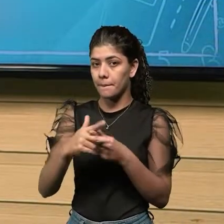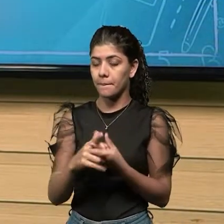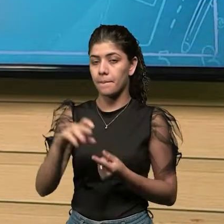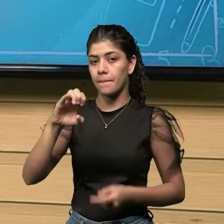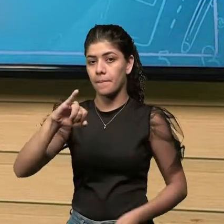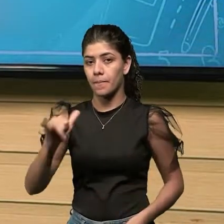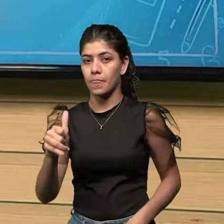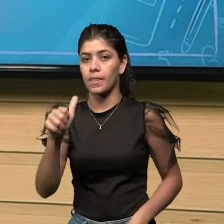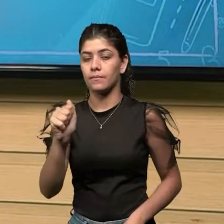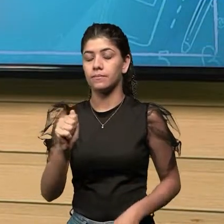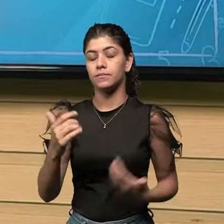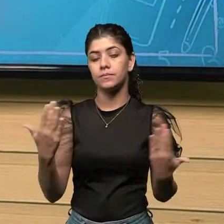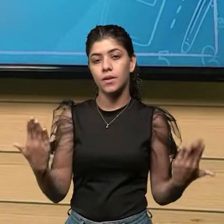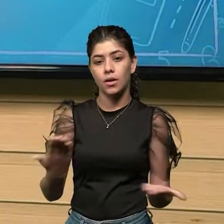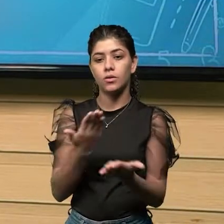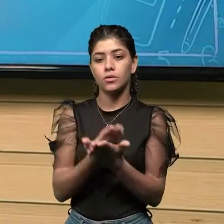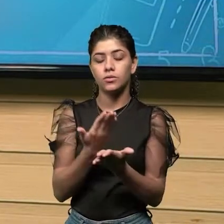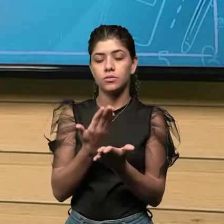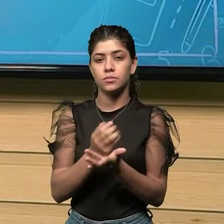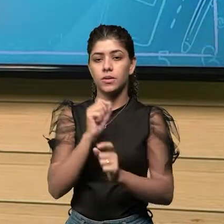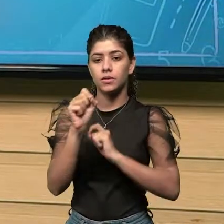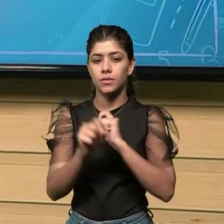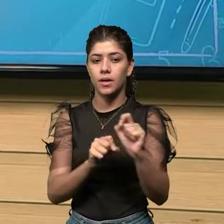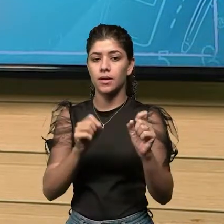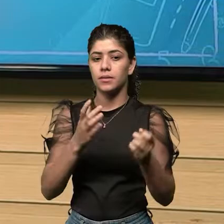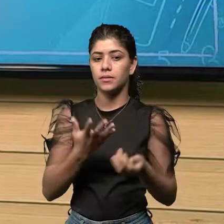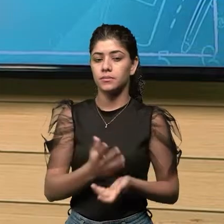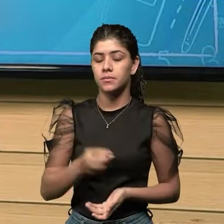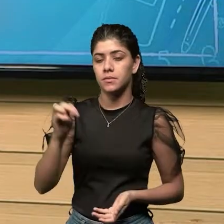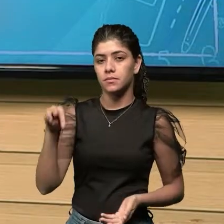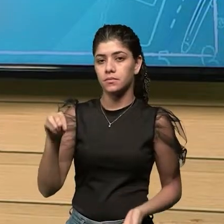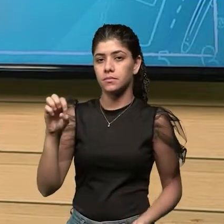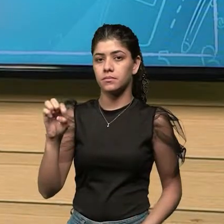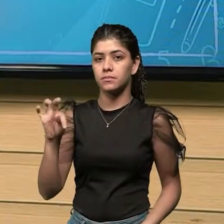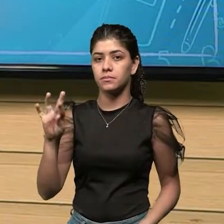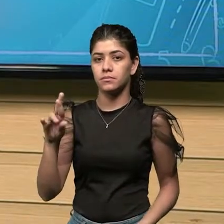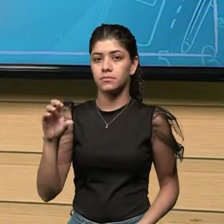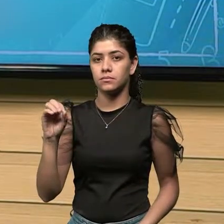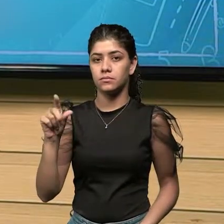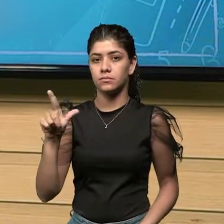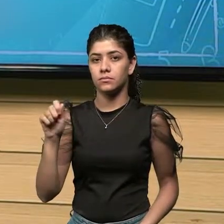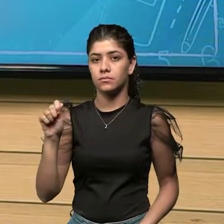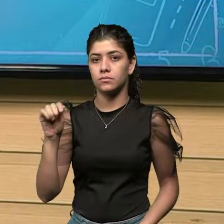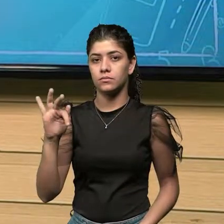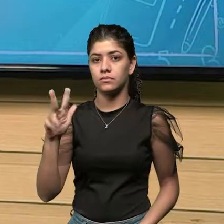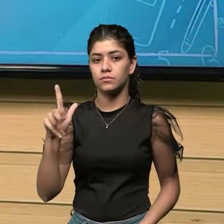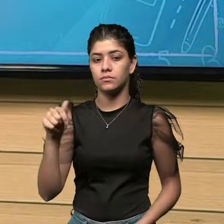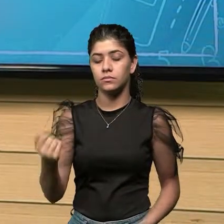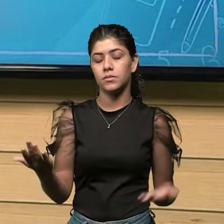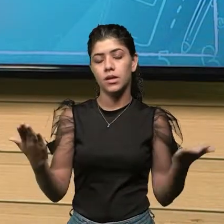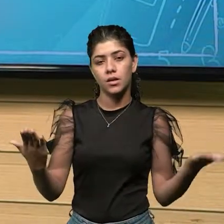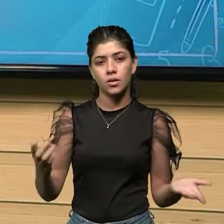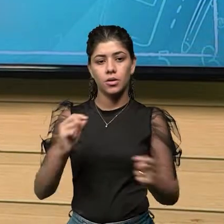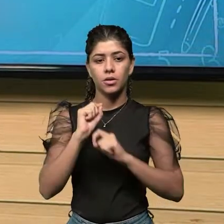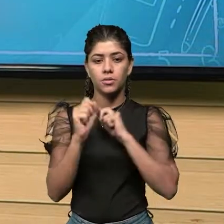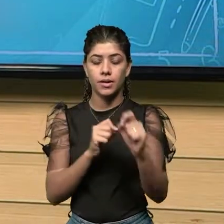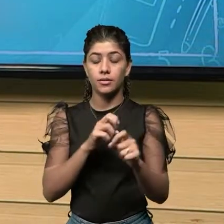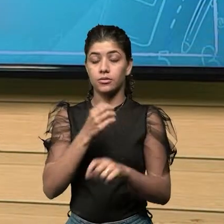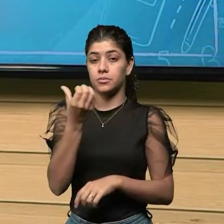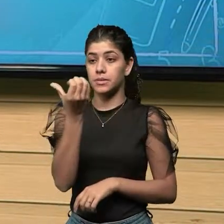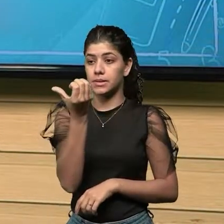Estamos na aula de metrologia, na nossa aula 2. Como eu falei na nossa aula 1, nós teremos seis aulas